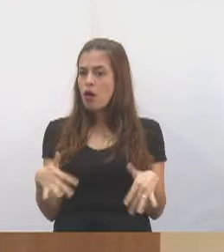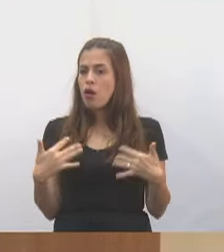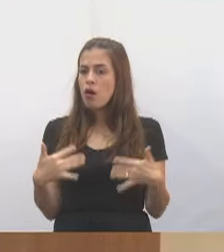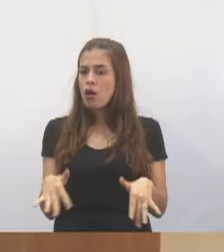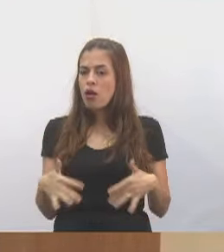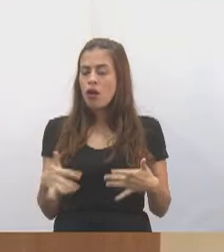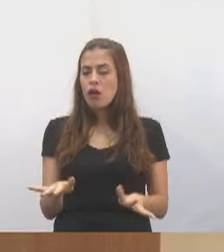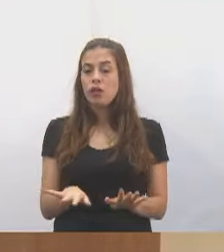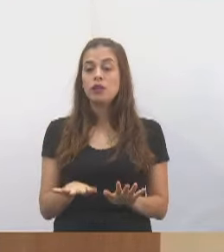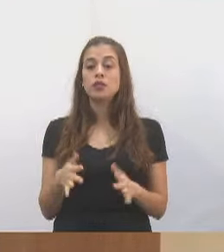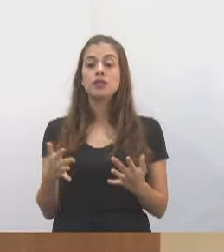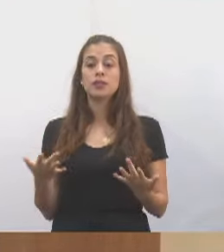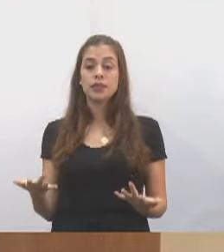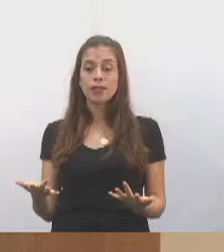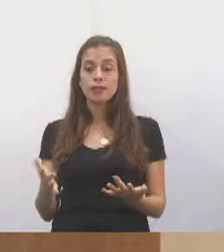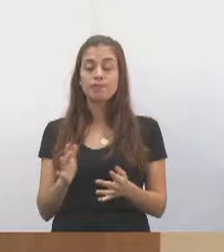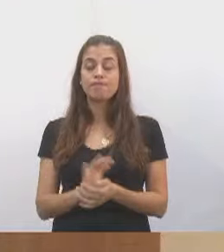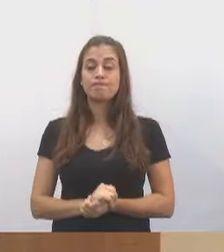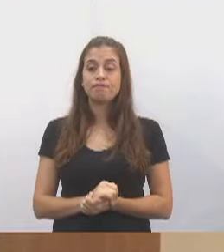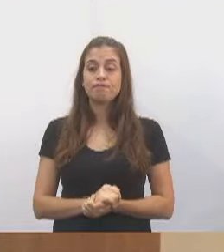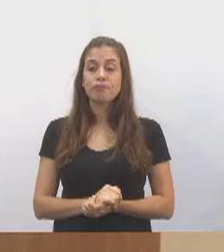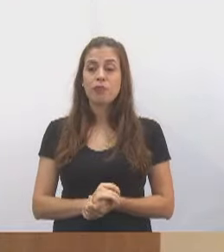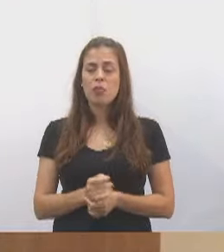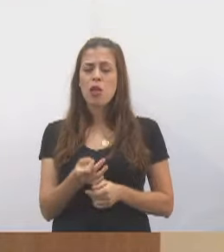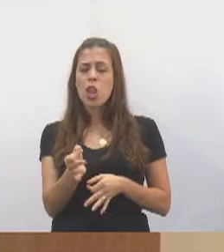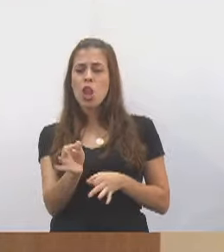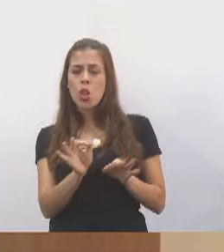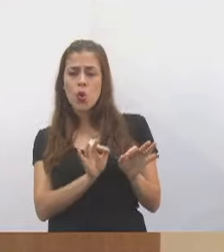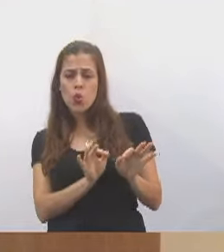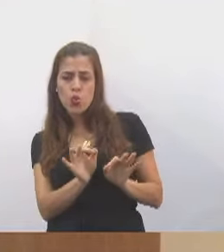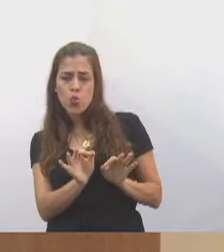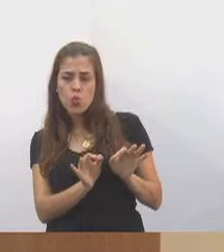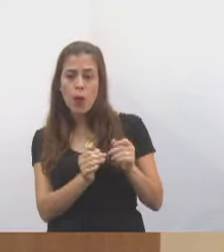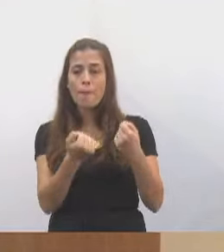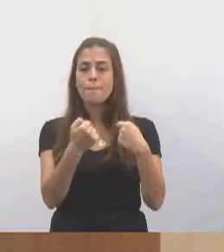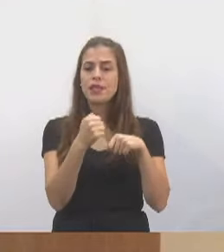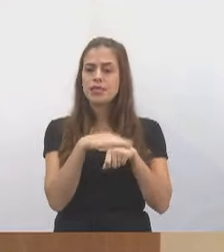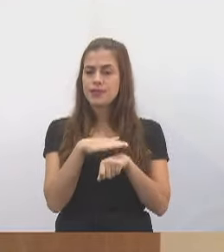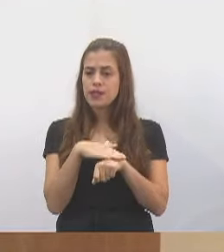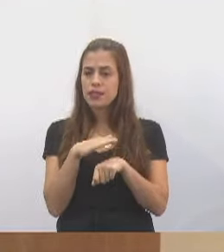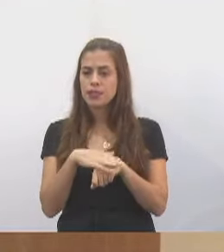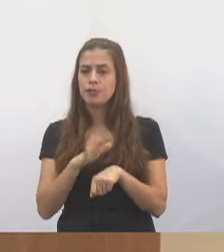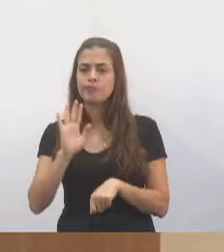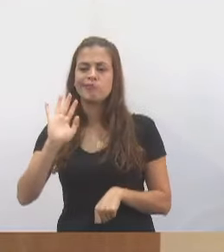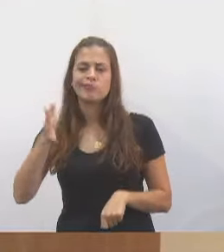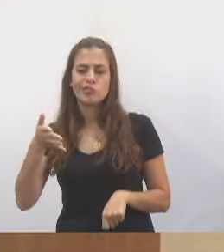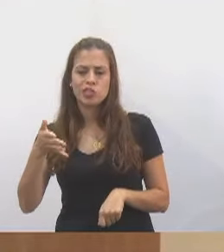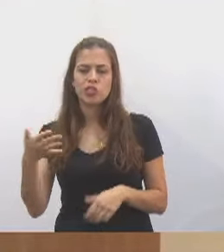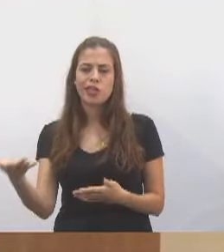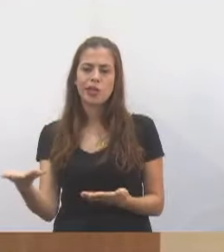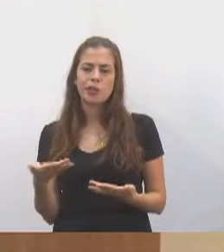E aí, muitos ajustes precisarão ser feitos. Já estou aqui,